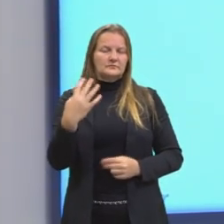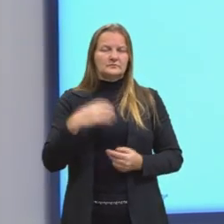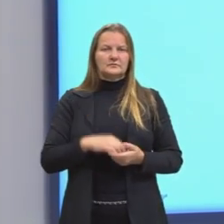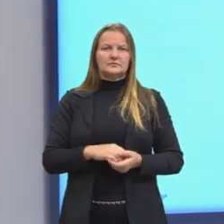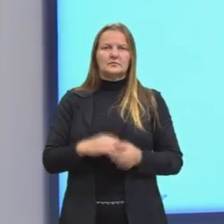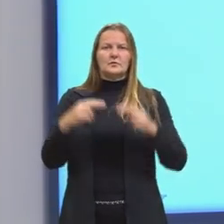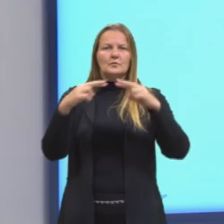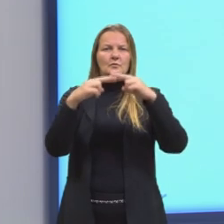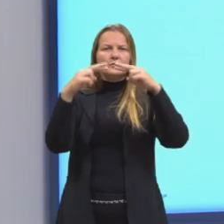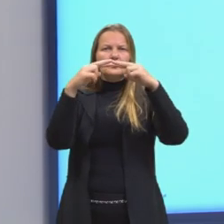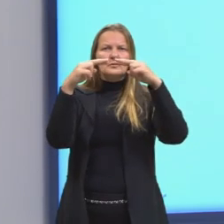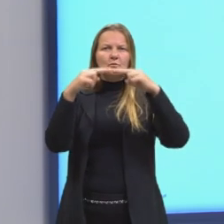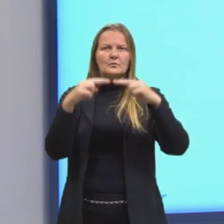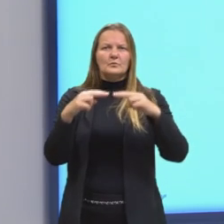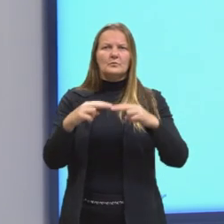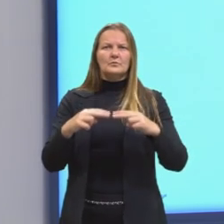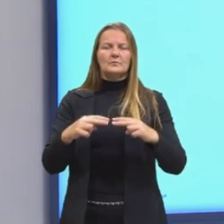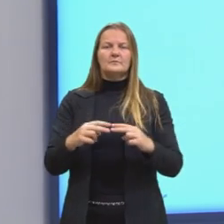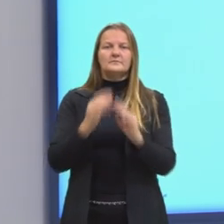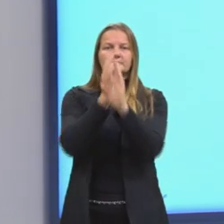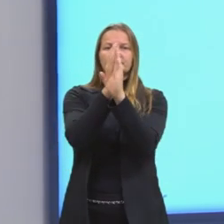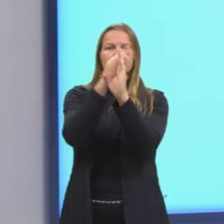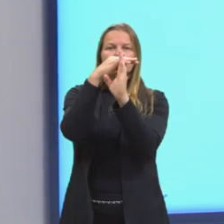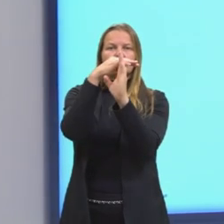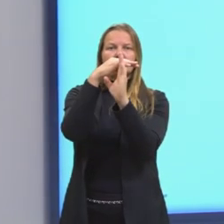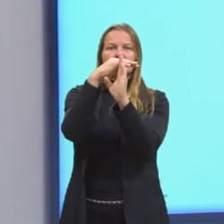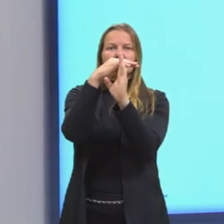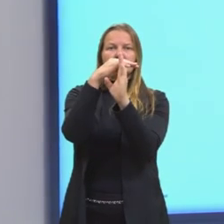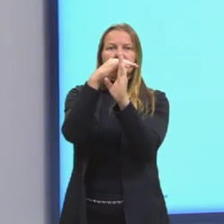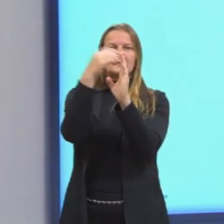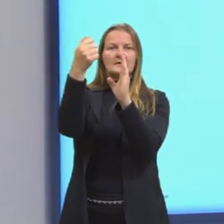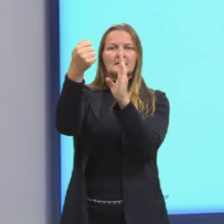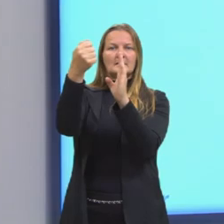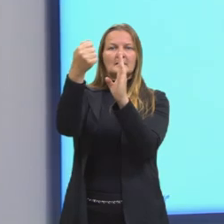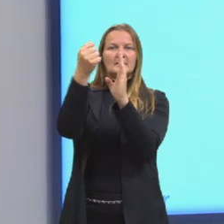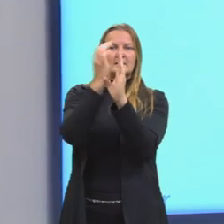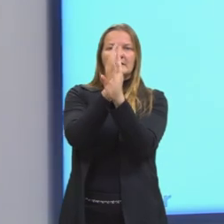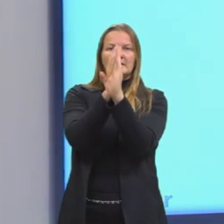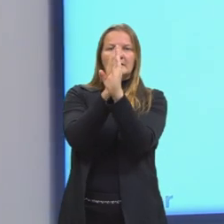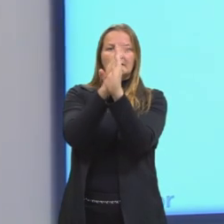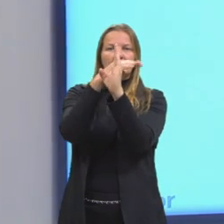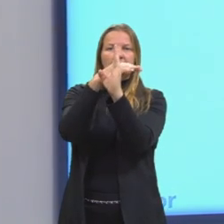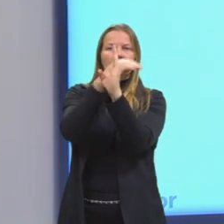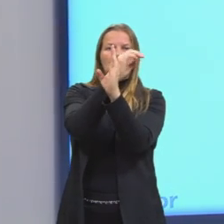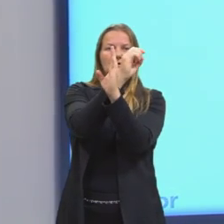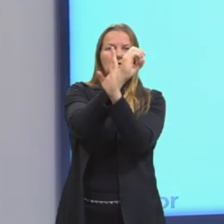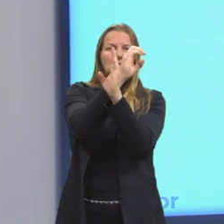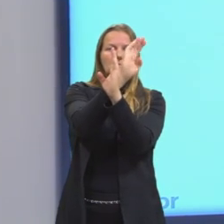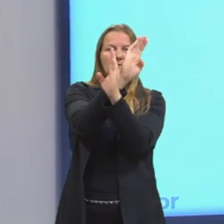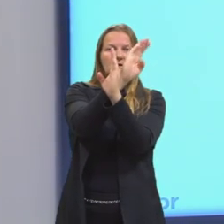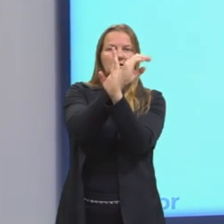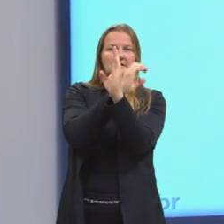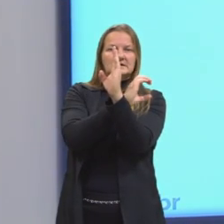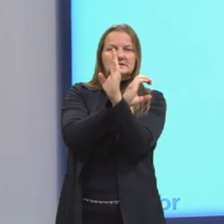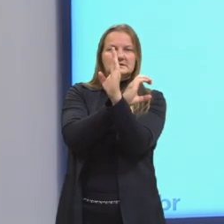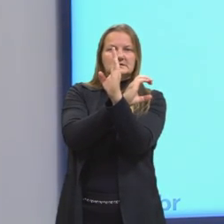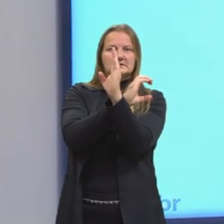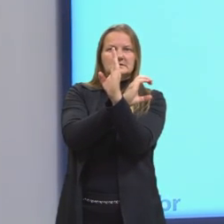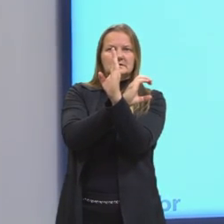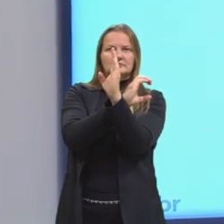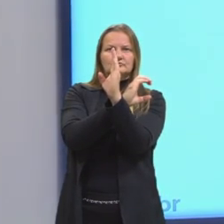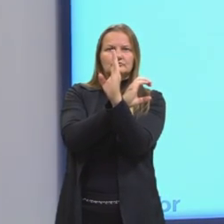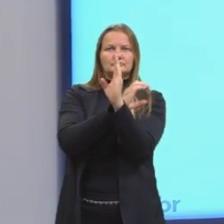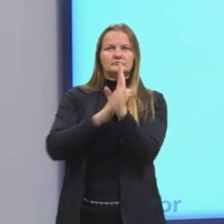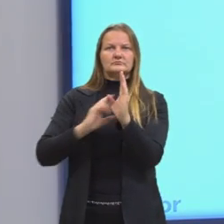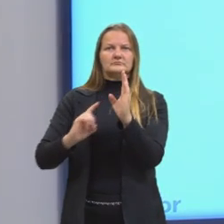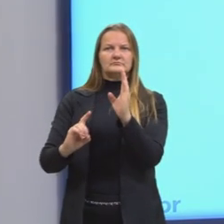dos quadrantes. O ponto A, ele pertence ao primeiro quadrante, ponto B pertence ao segundo, ponto C